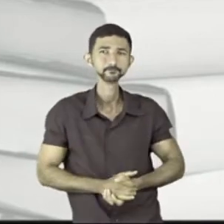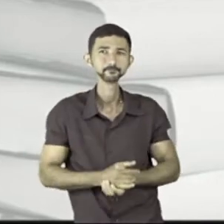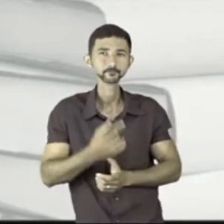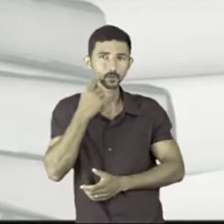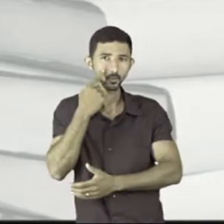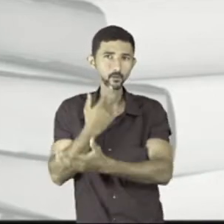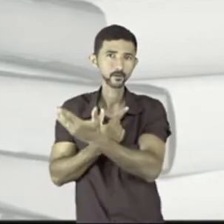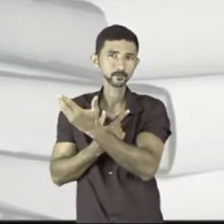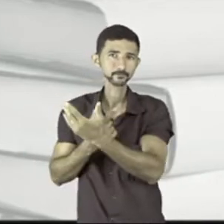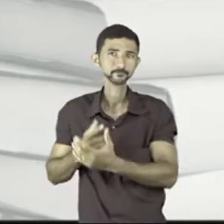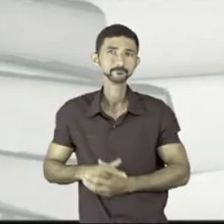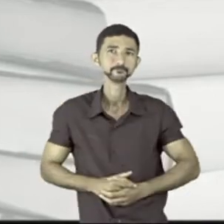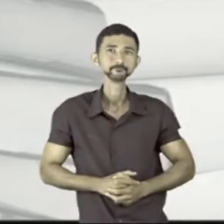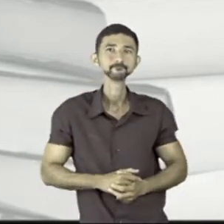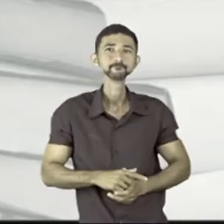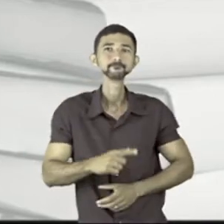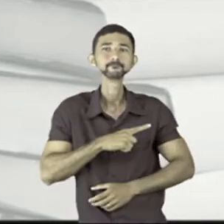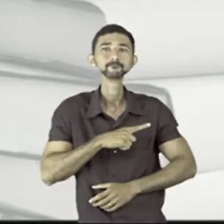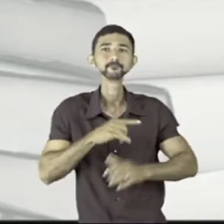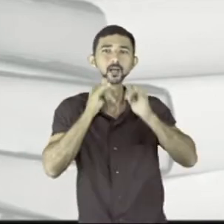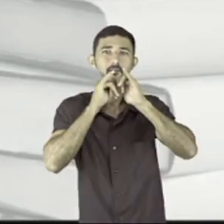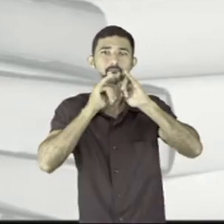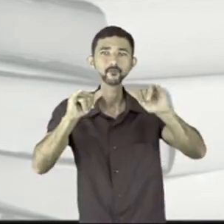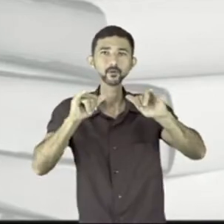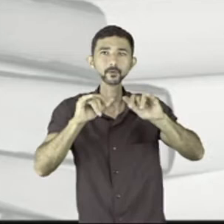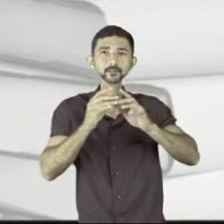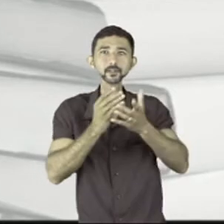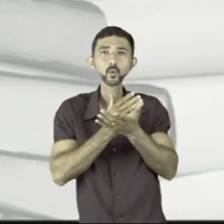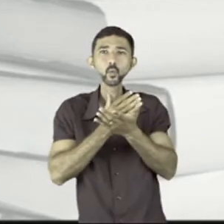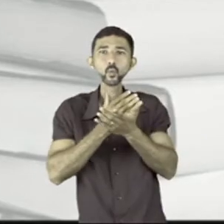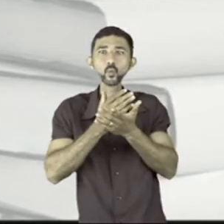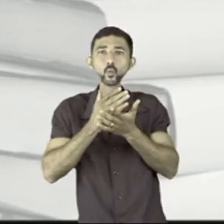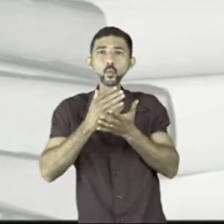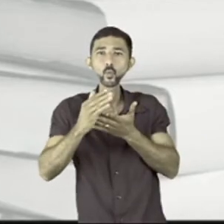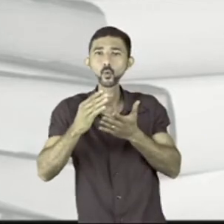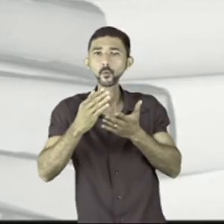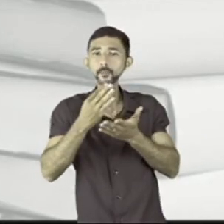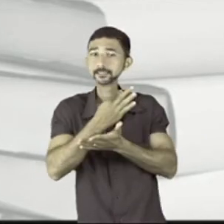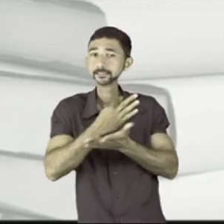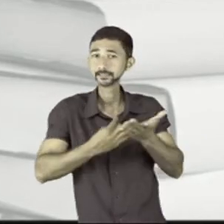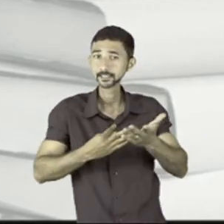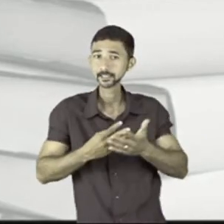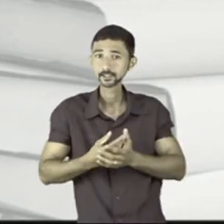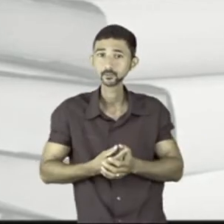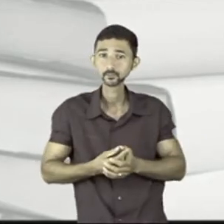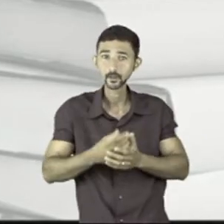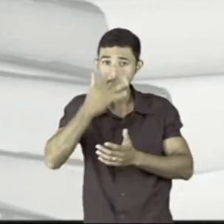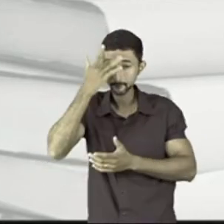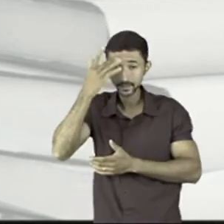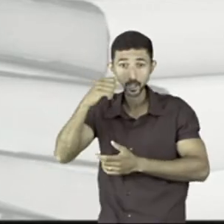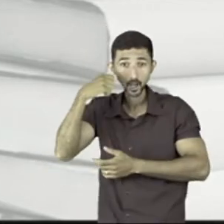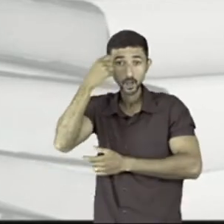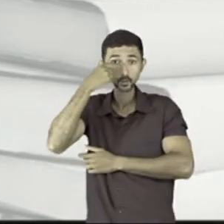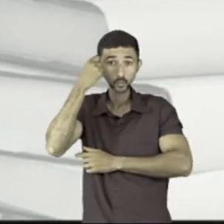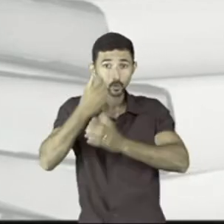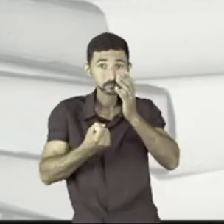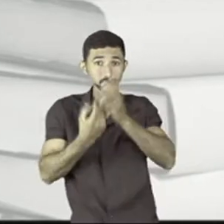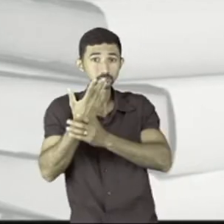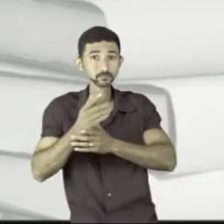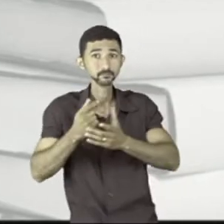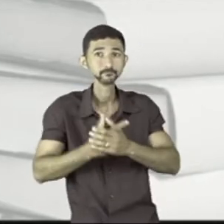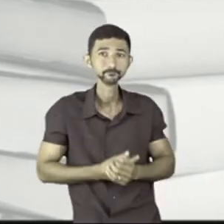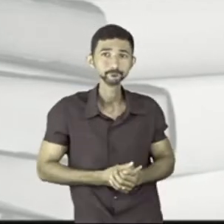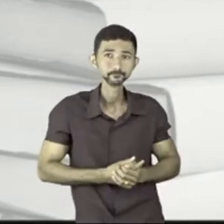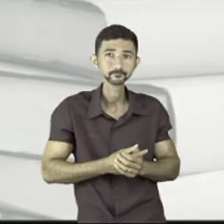bem aqui, eu tenho a informação no começo do texto em que o produtor dessa carta escreveu.